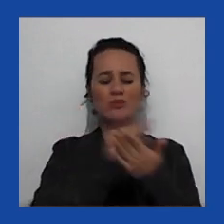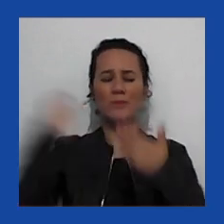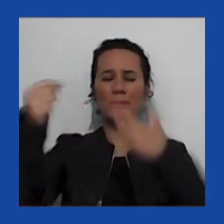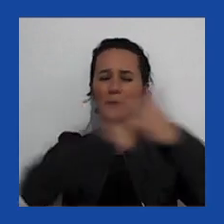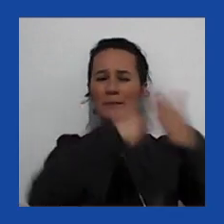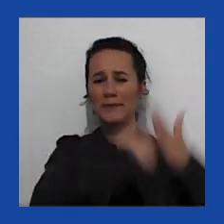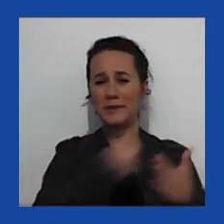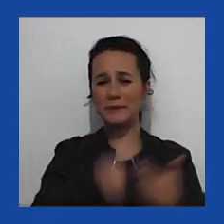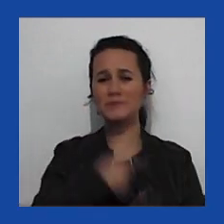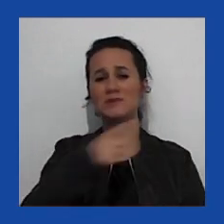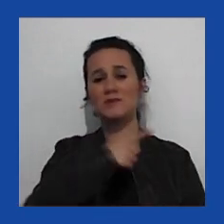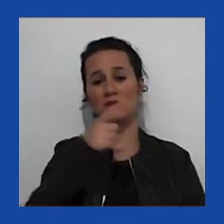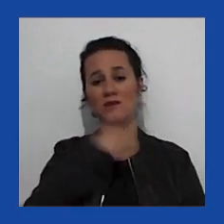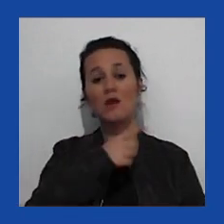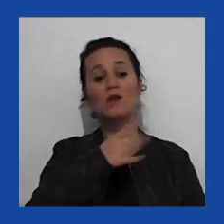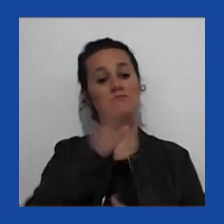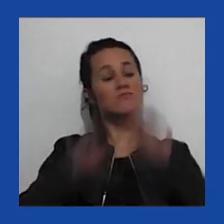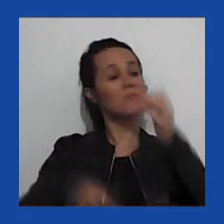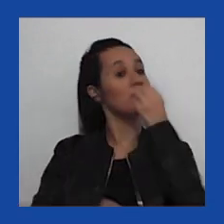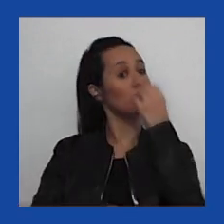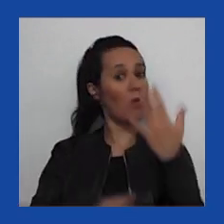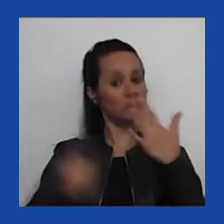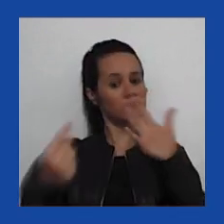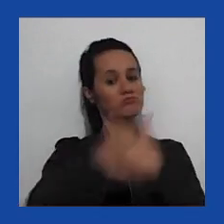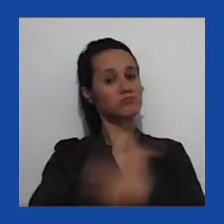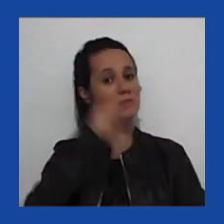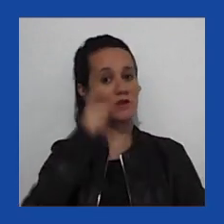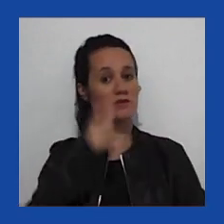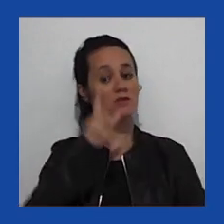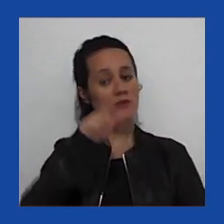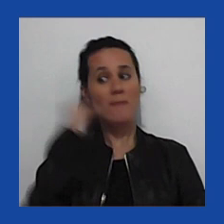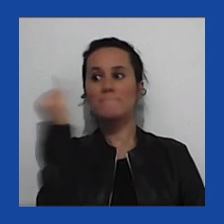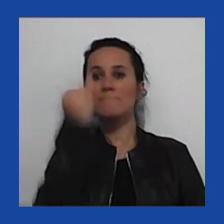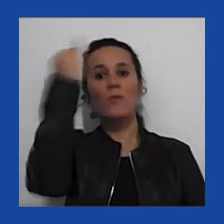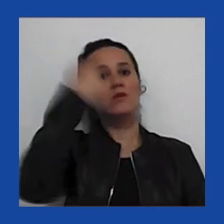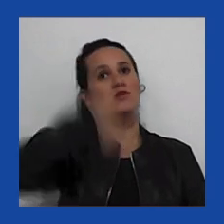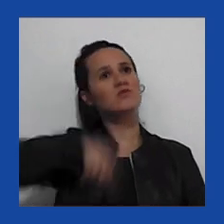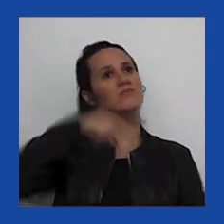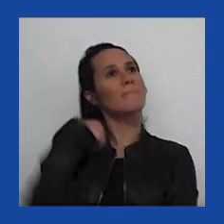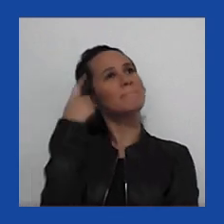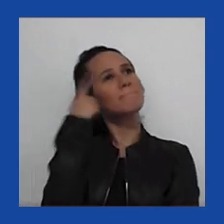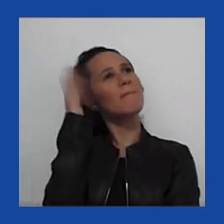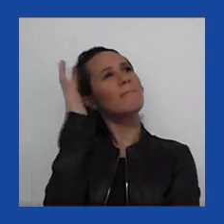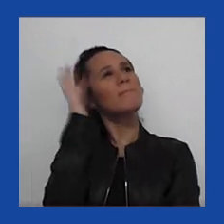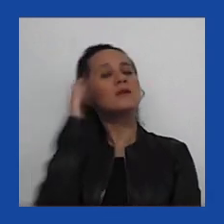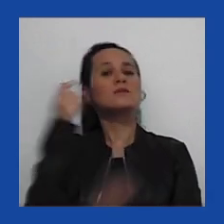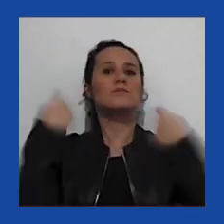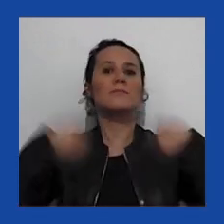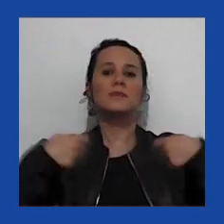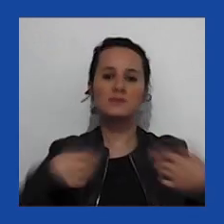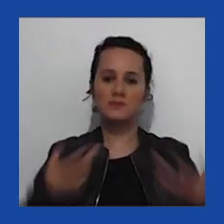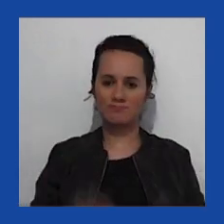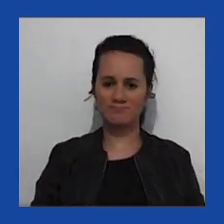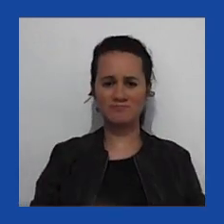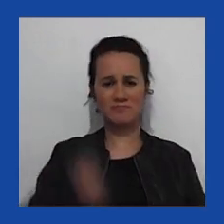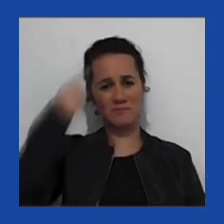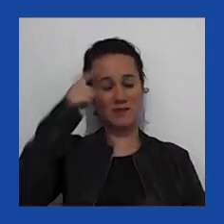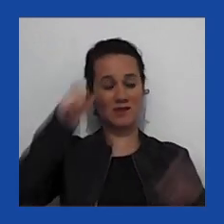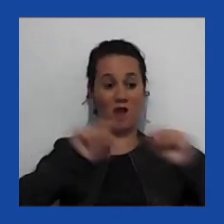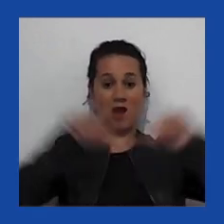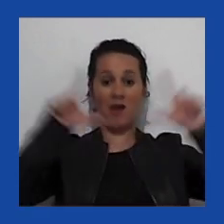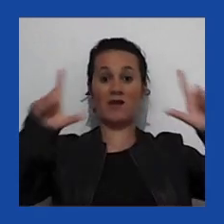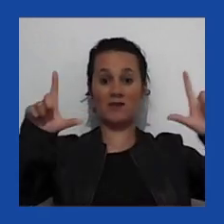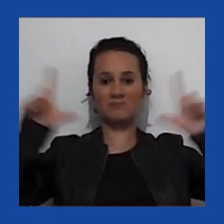populistas são boas perguntas e coisas importantes para nós pensar. Por exemplo, a mídia tradicional